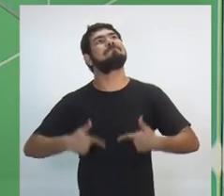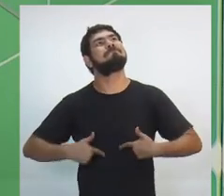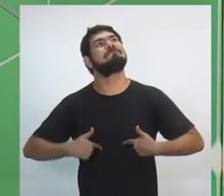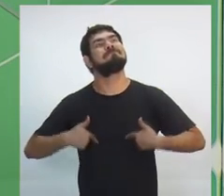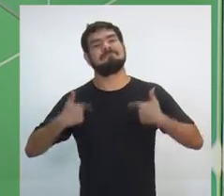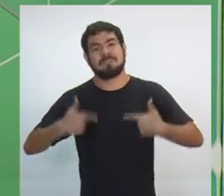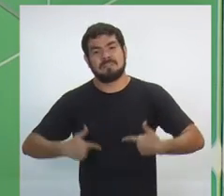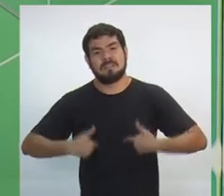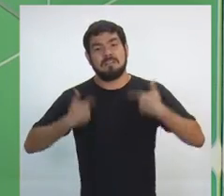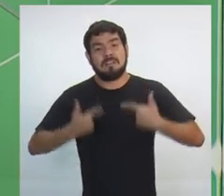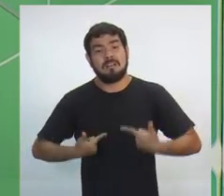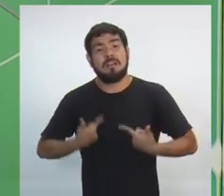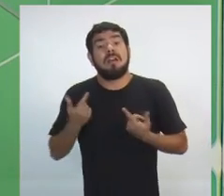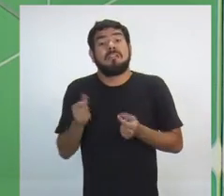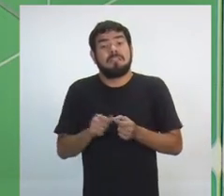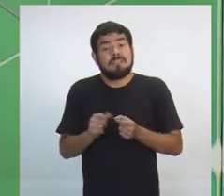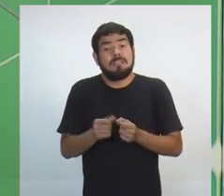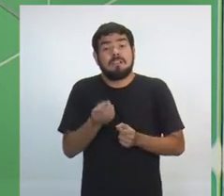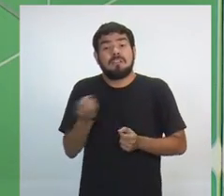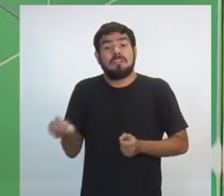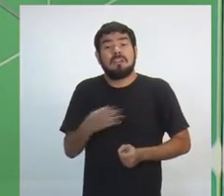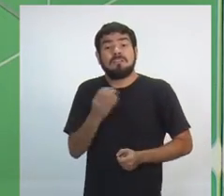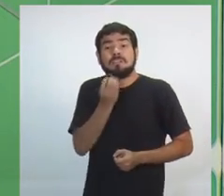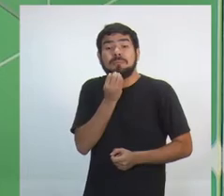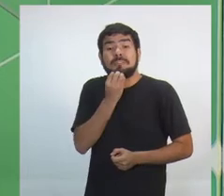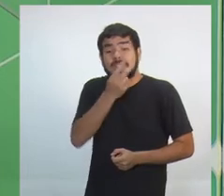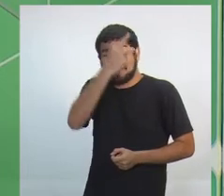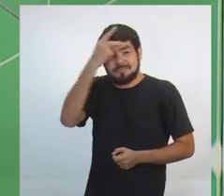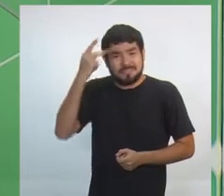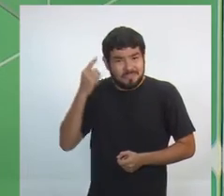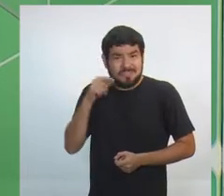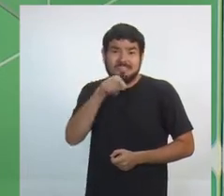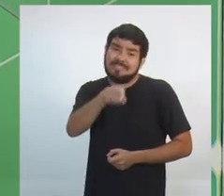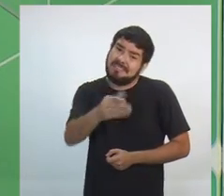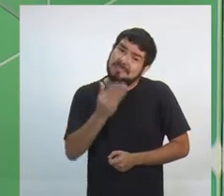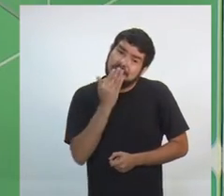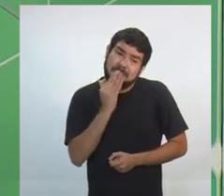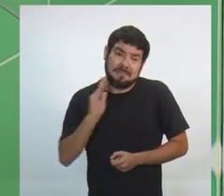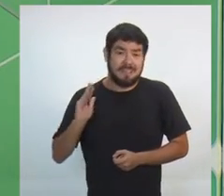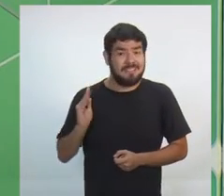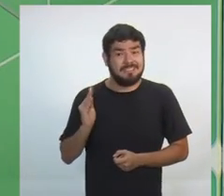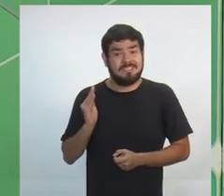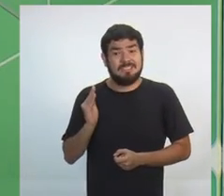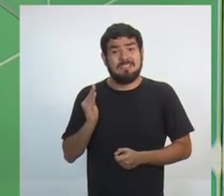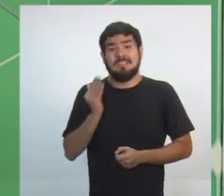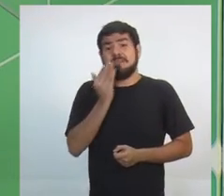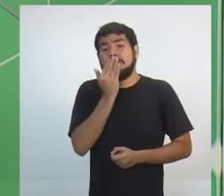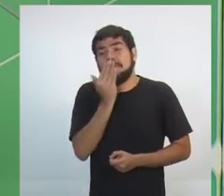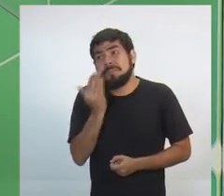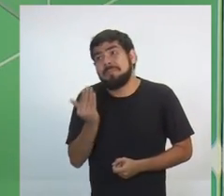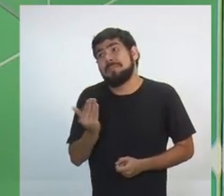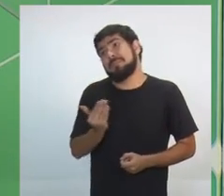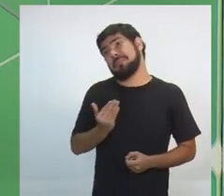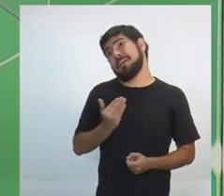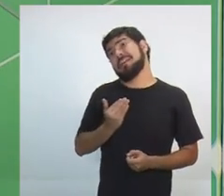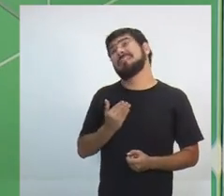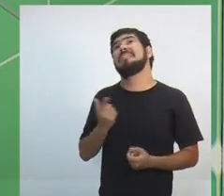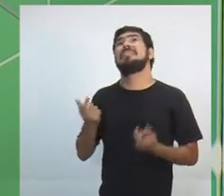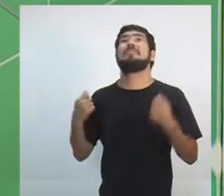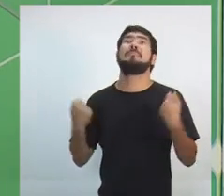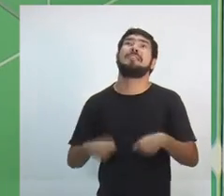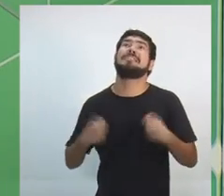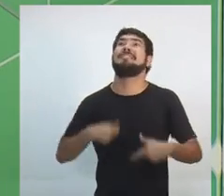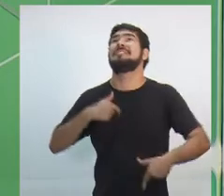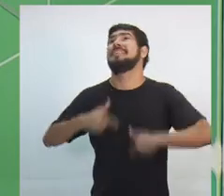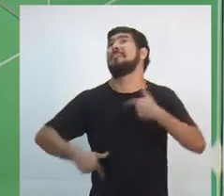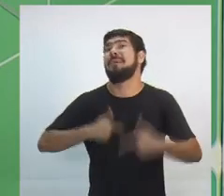gerar oportunidade às pessoas. E é isso que você me pede. Você pede dignidade. Quer trabalhar para dar uma